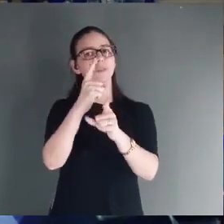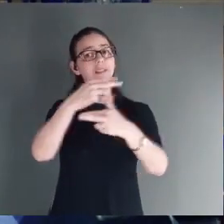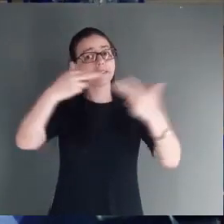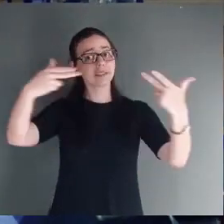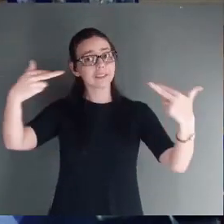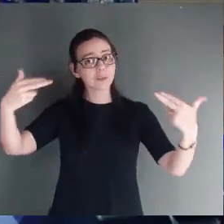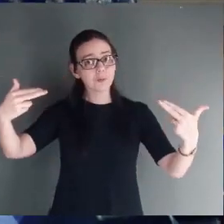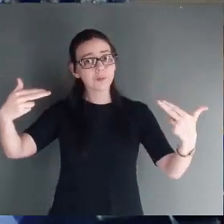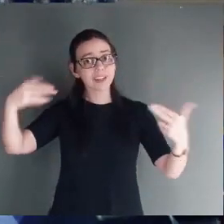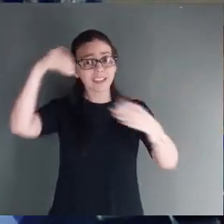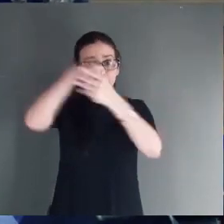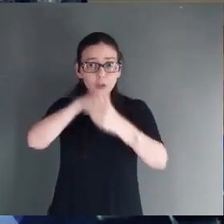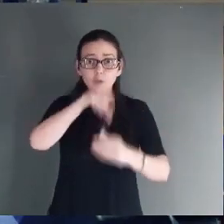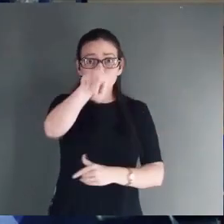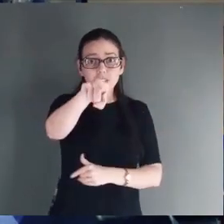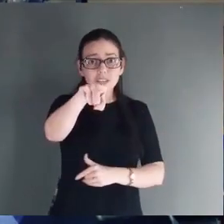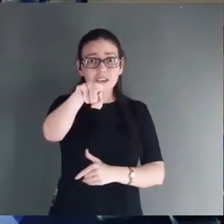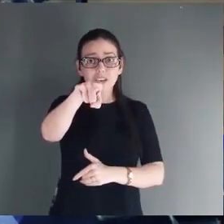existem.